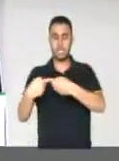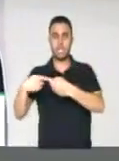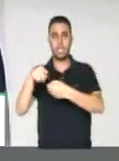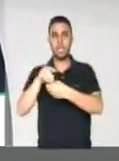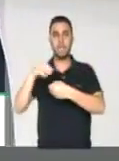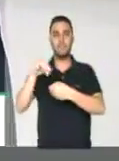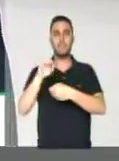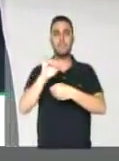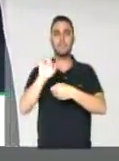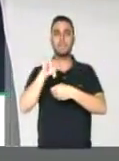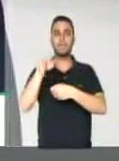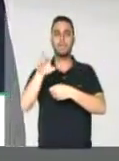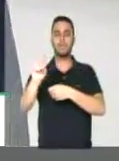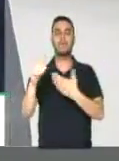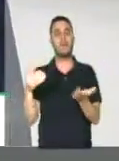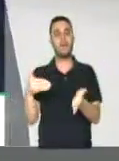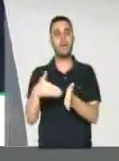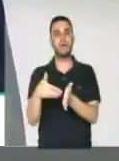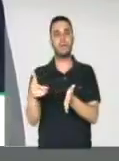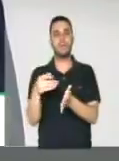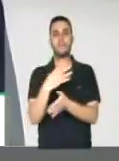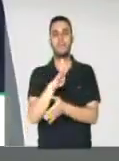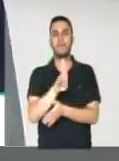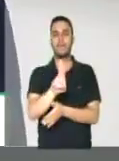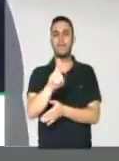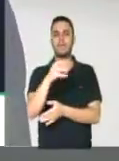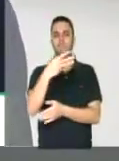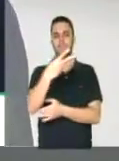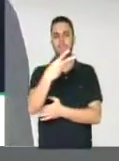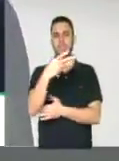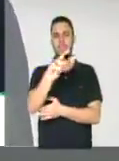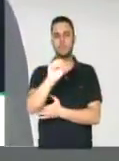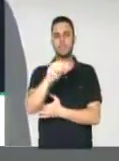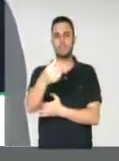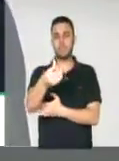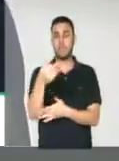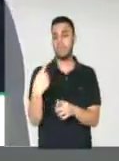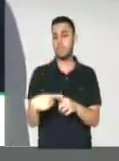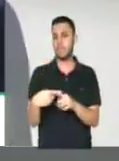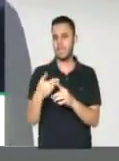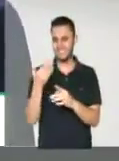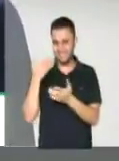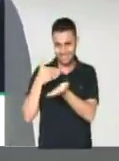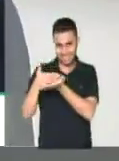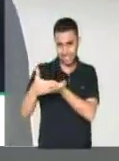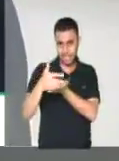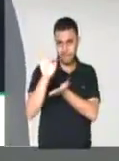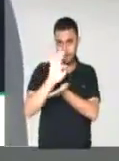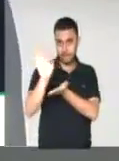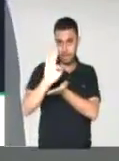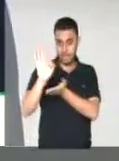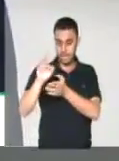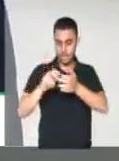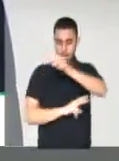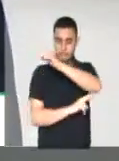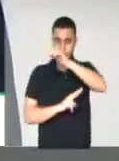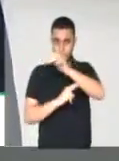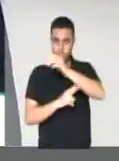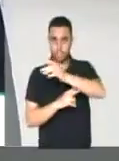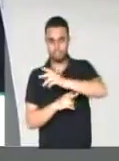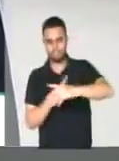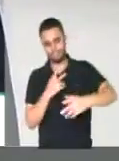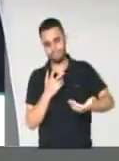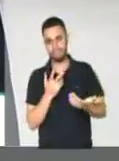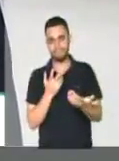-386. Até porque, desde fevereiro, essa ponte está interditada em um dos sentidos,